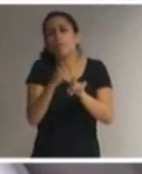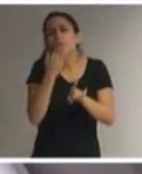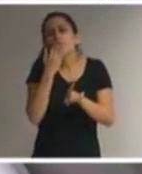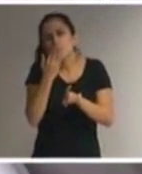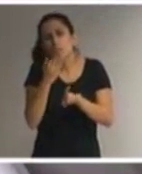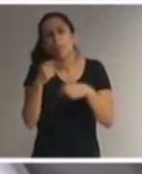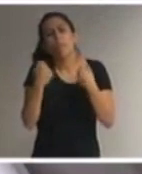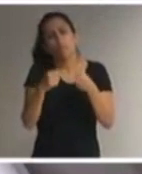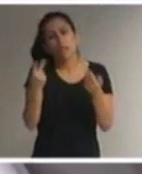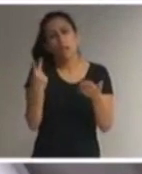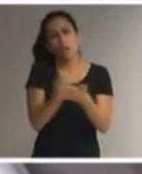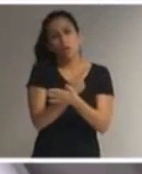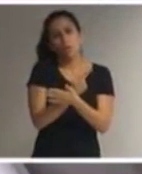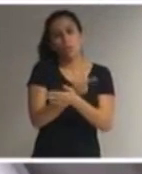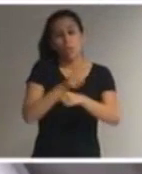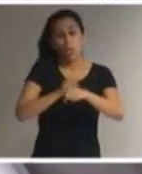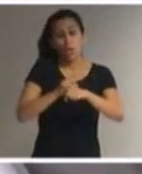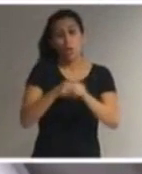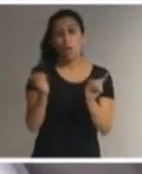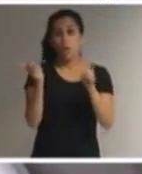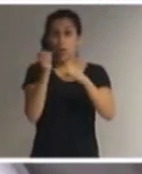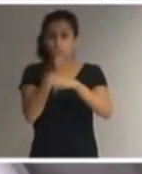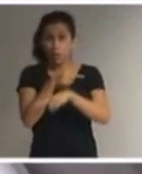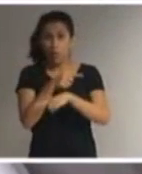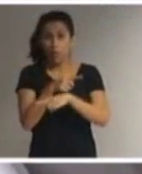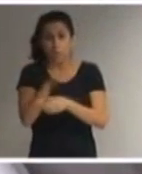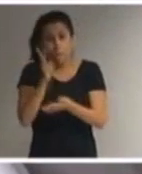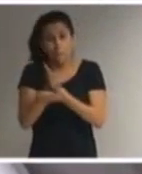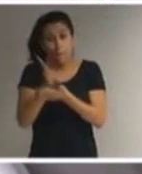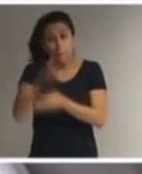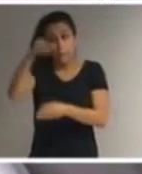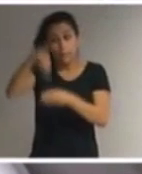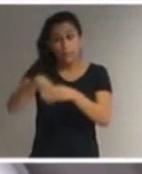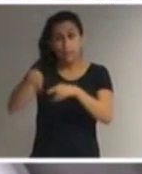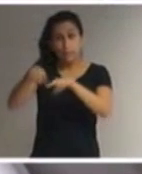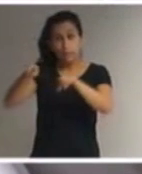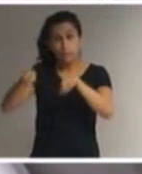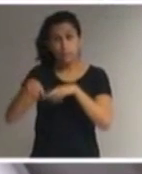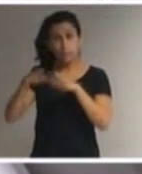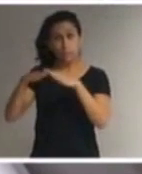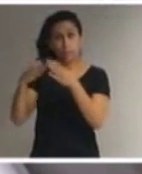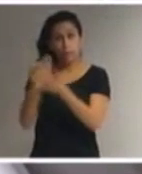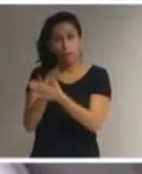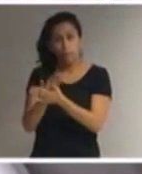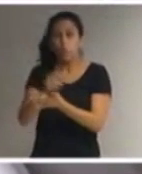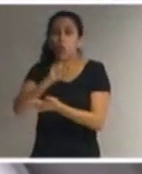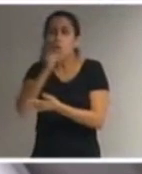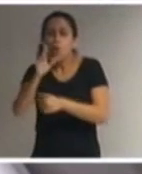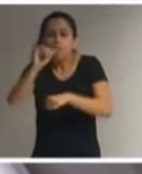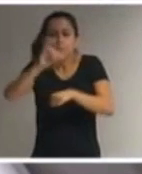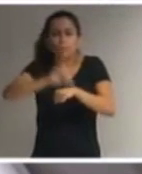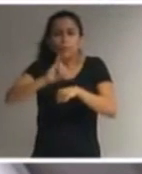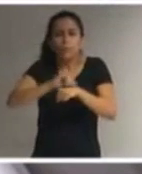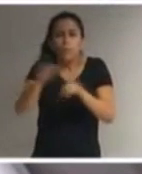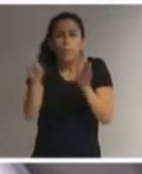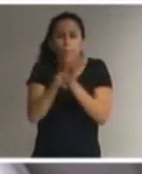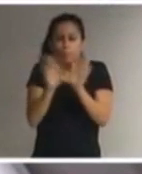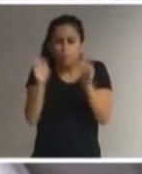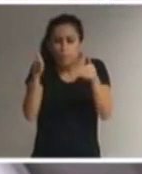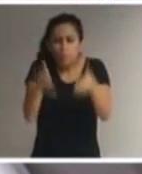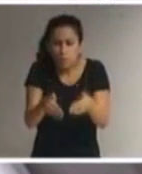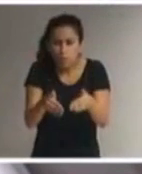realizados no turno inverso ao da classe comum na própria escola ou centro especializado que realiza esse serviço educacional